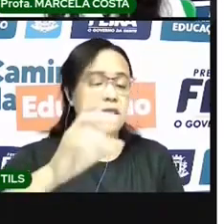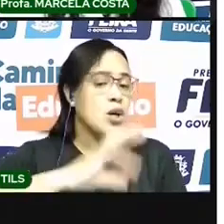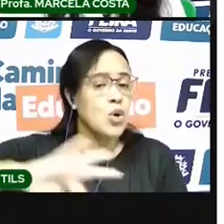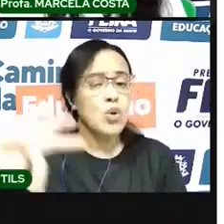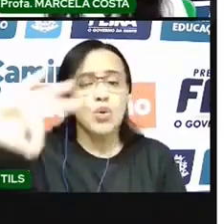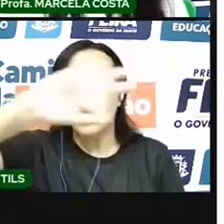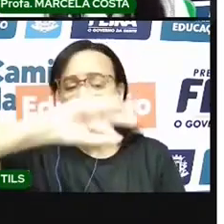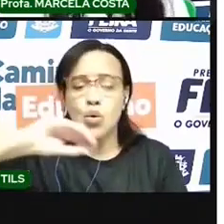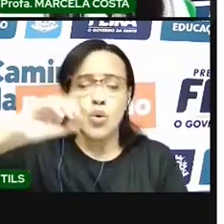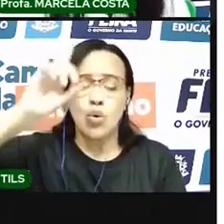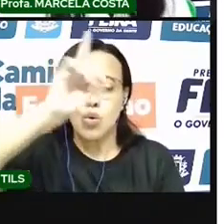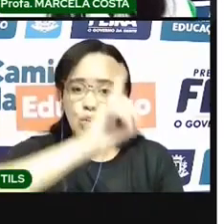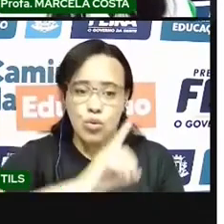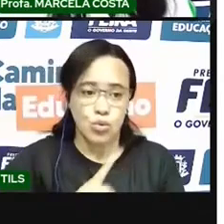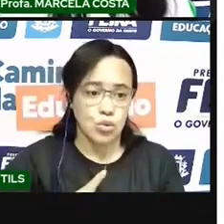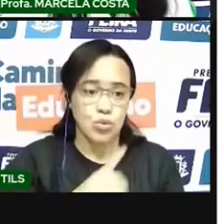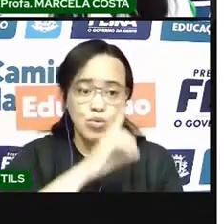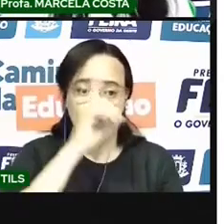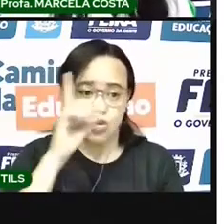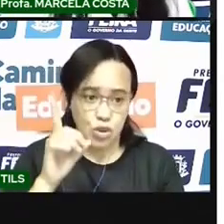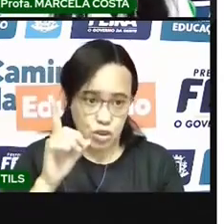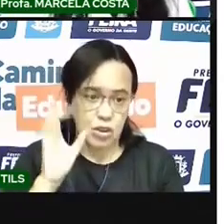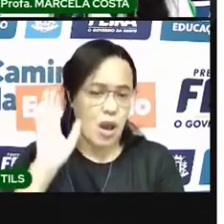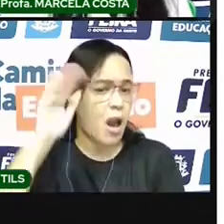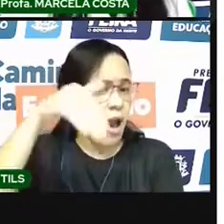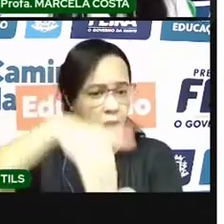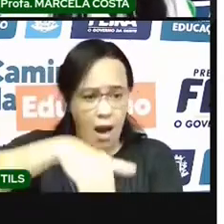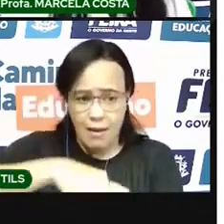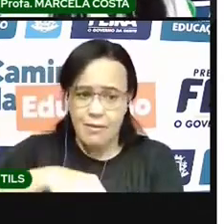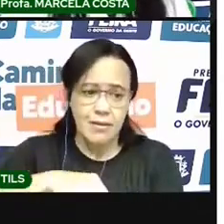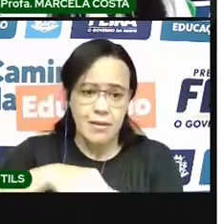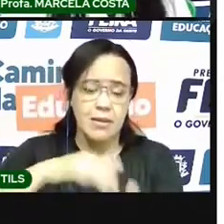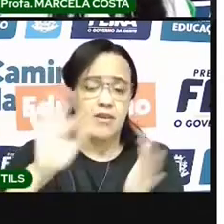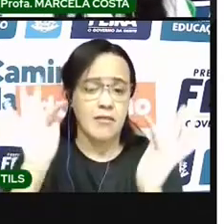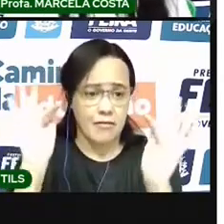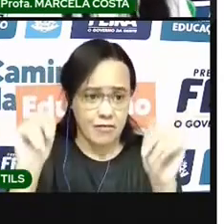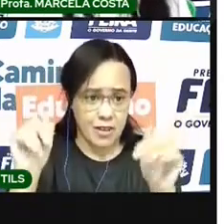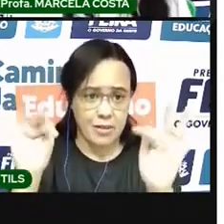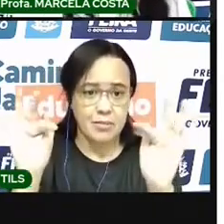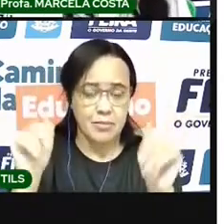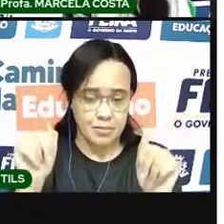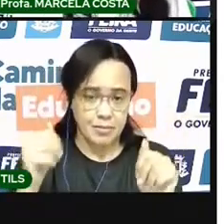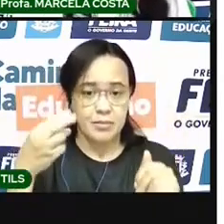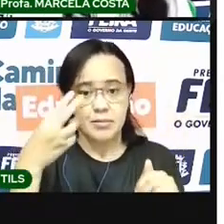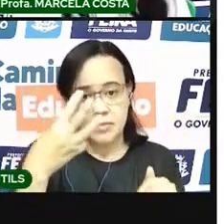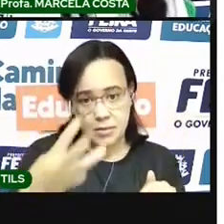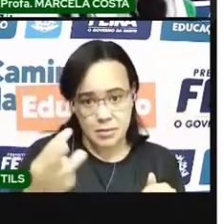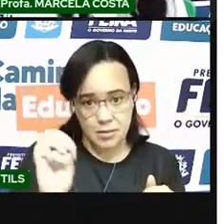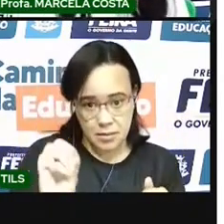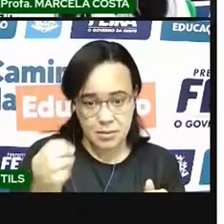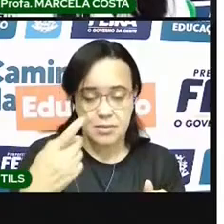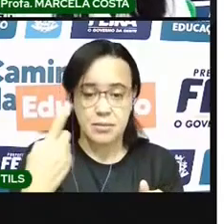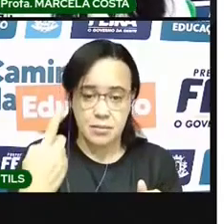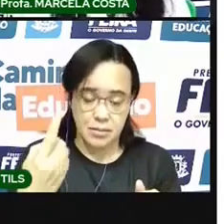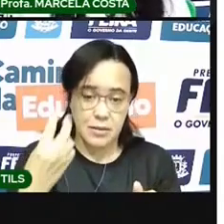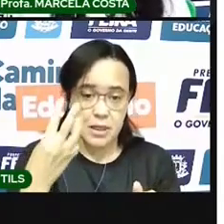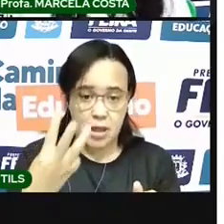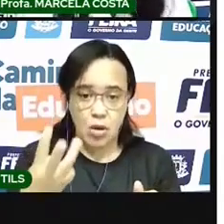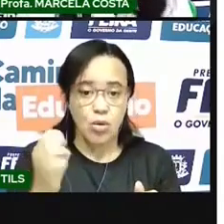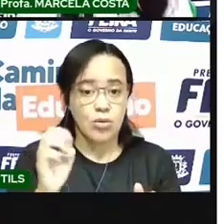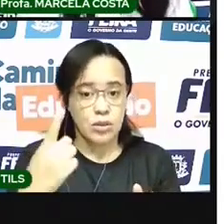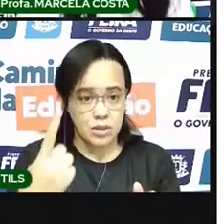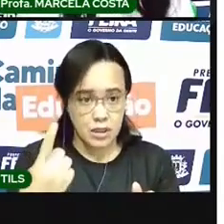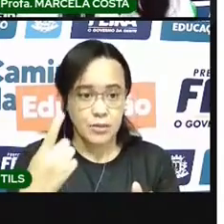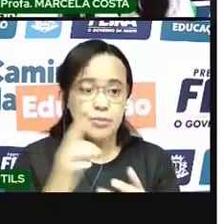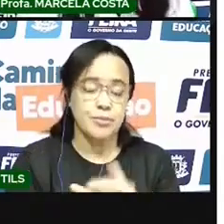do mês. Até chegar nos últimos dias finais. O 30 e o 31. No calendário, a gente também